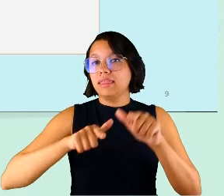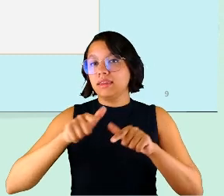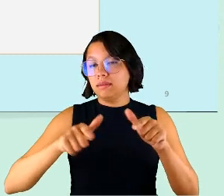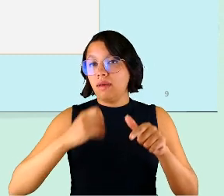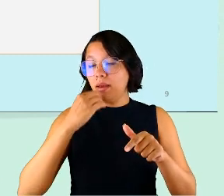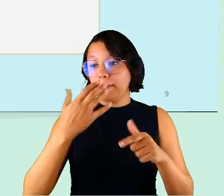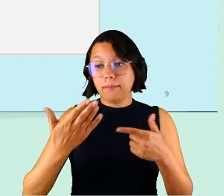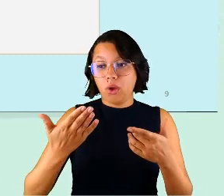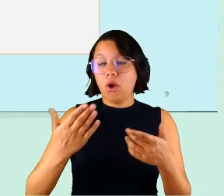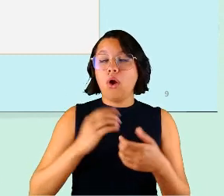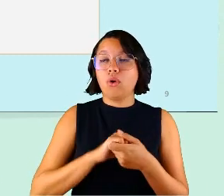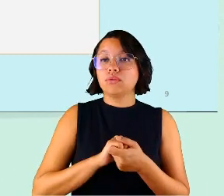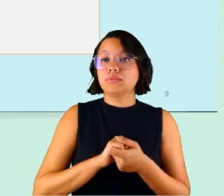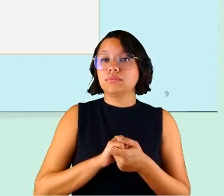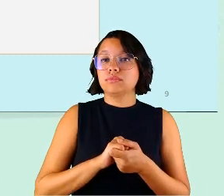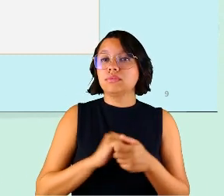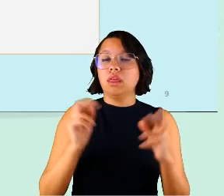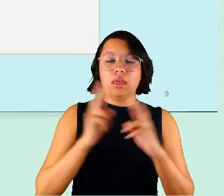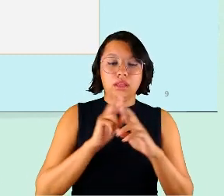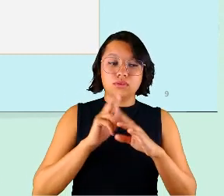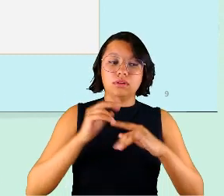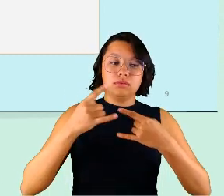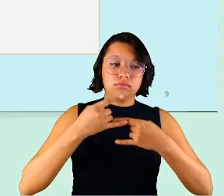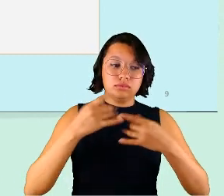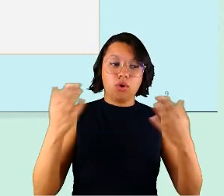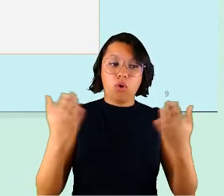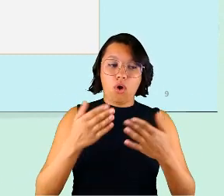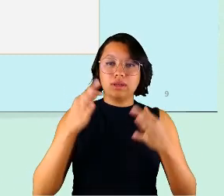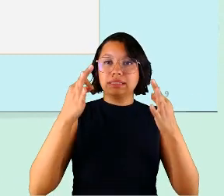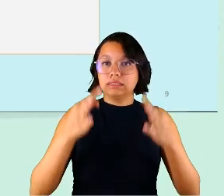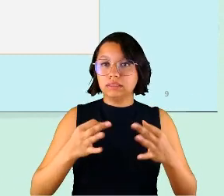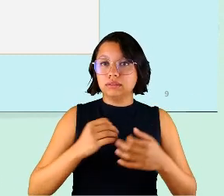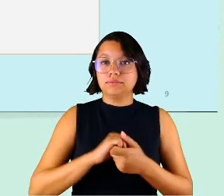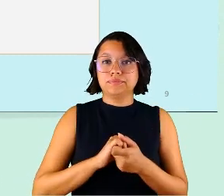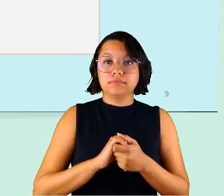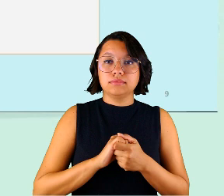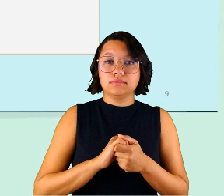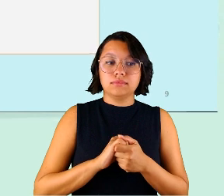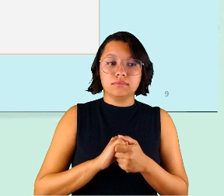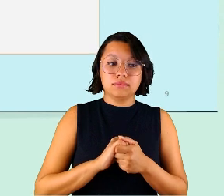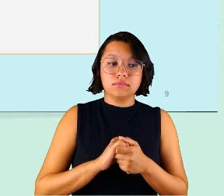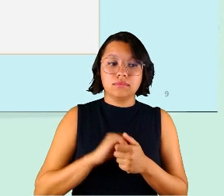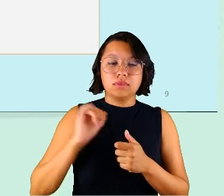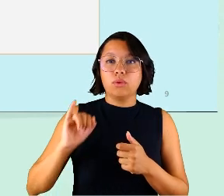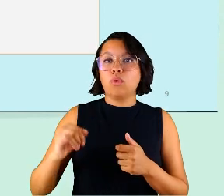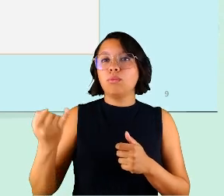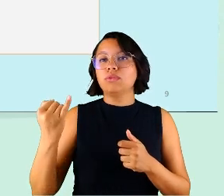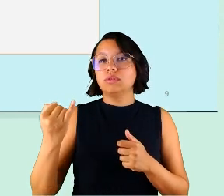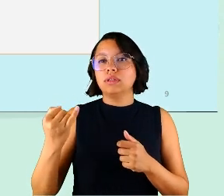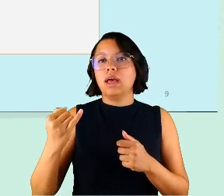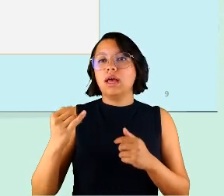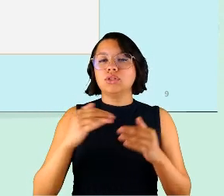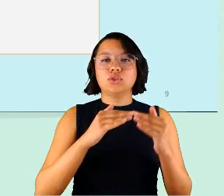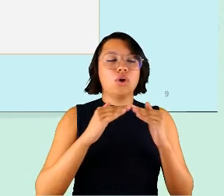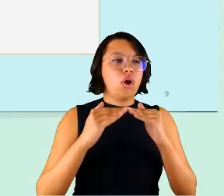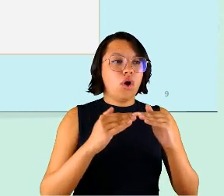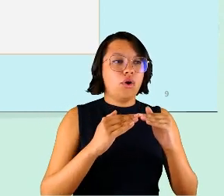que de novo volta e aí é inerente ao teletrabalho hoje eu tenho certeza a chance de conciliar